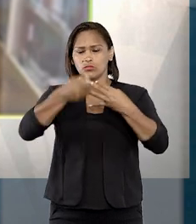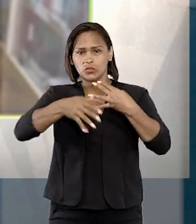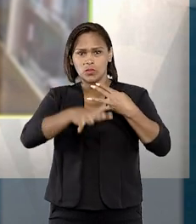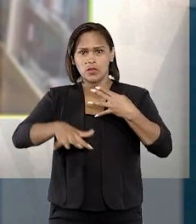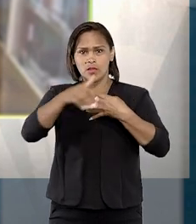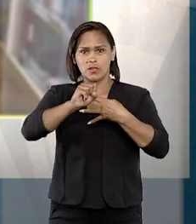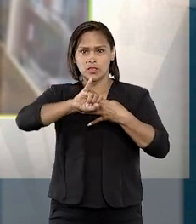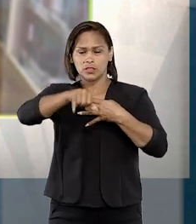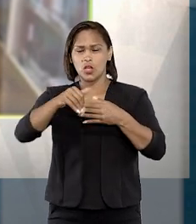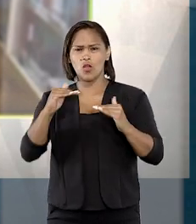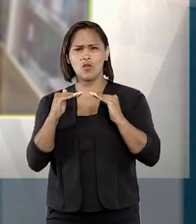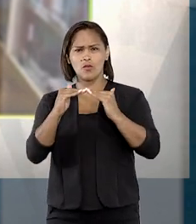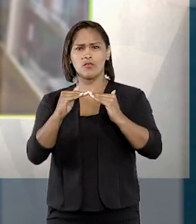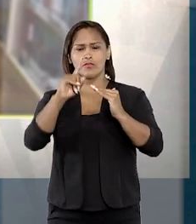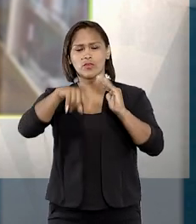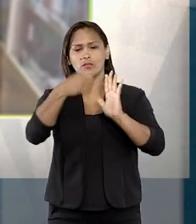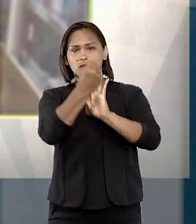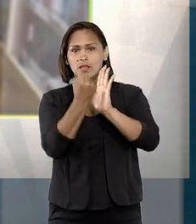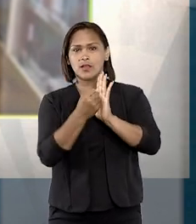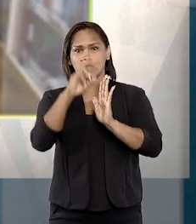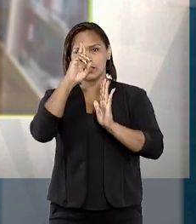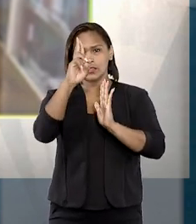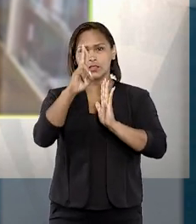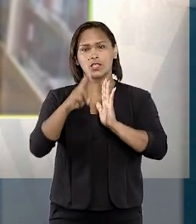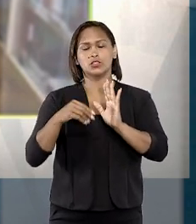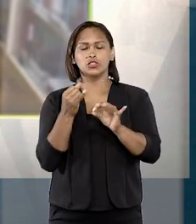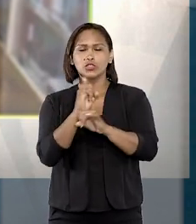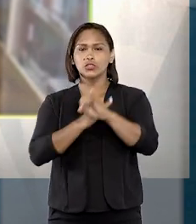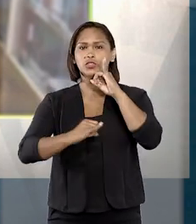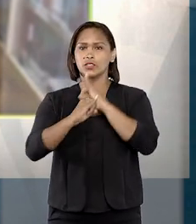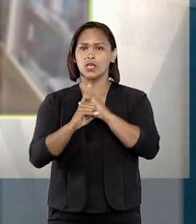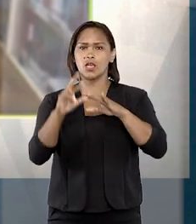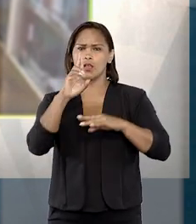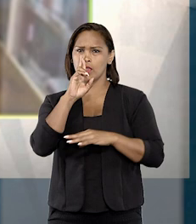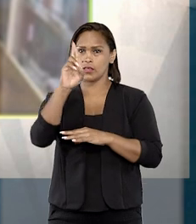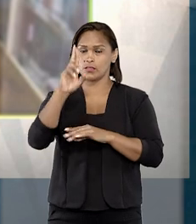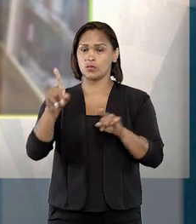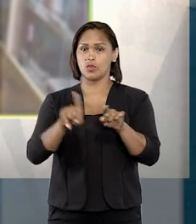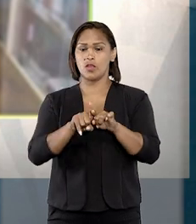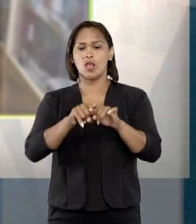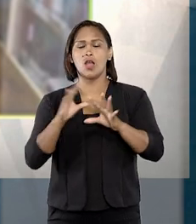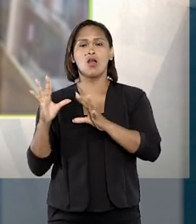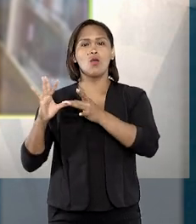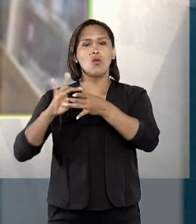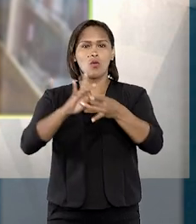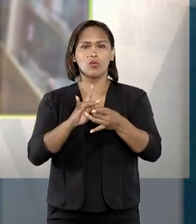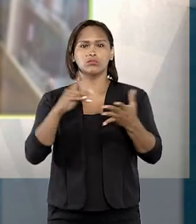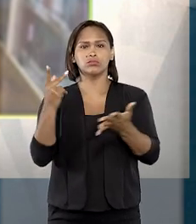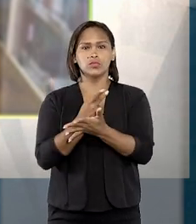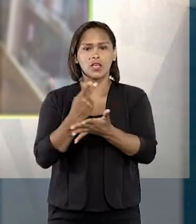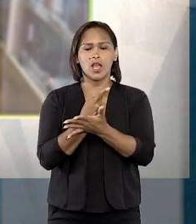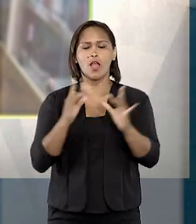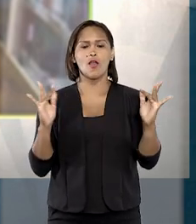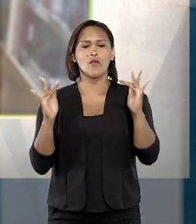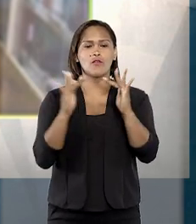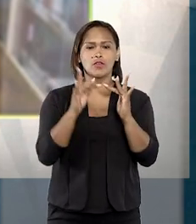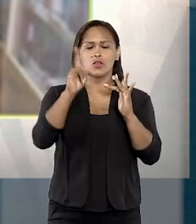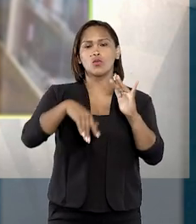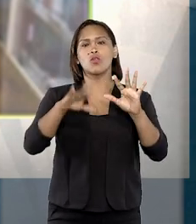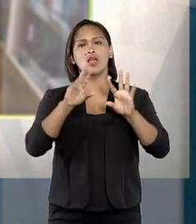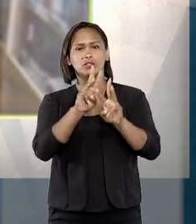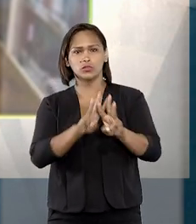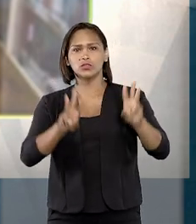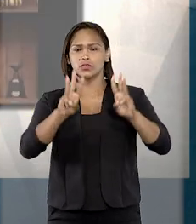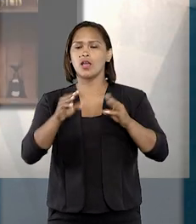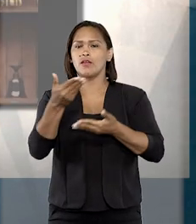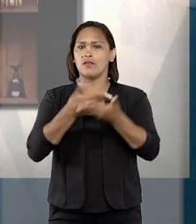jurisprudência do STJ é firme em apregoar que a responsabilidade dos provedores de internet quanto ao conteúdo ilícito veiculado em